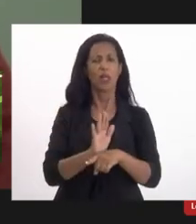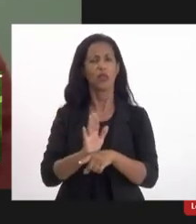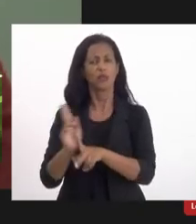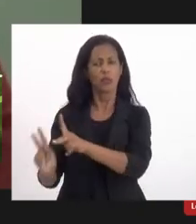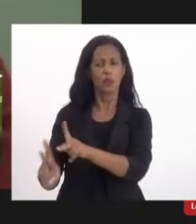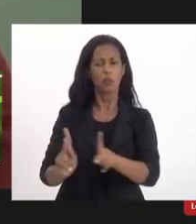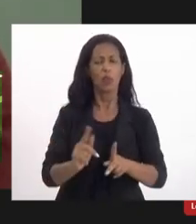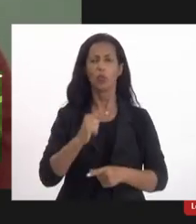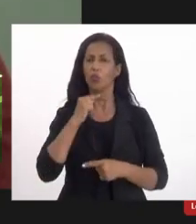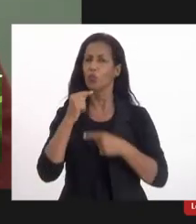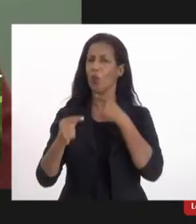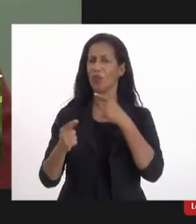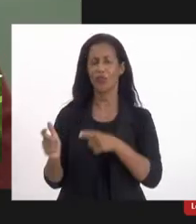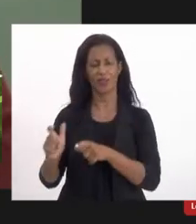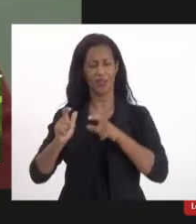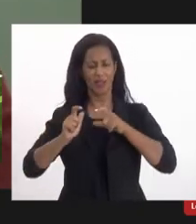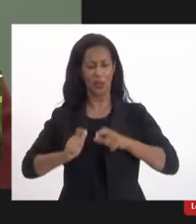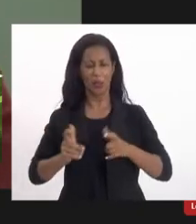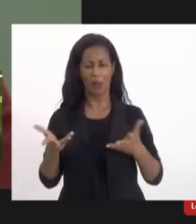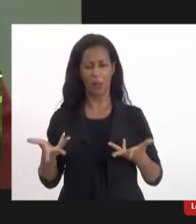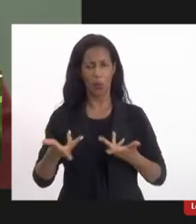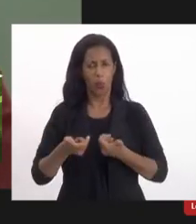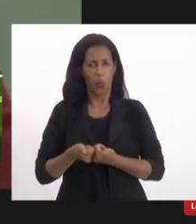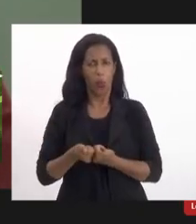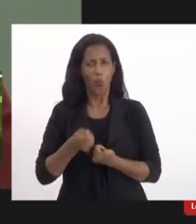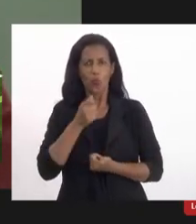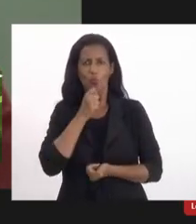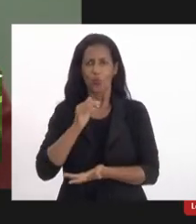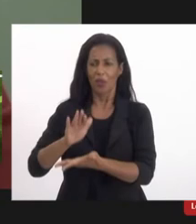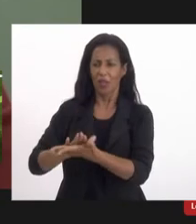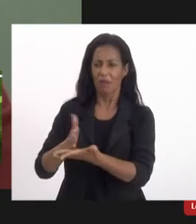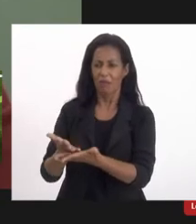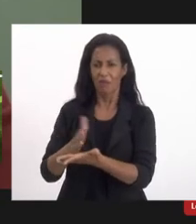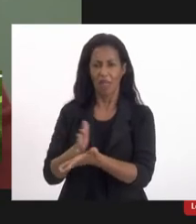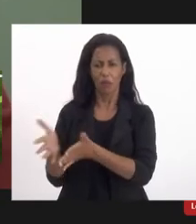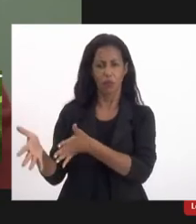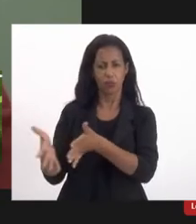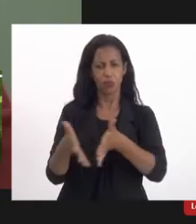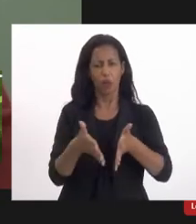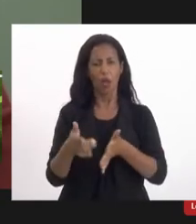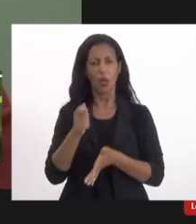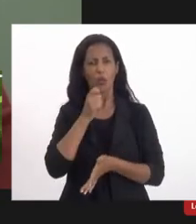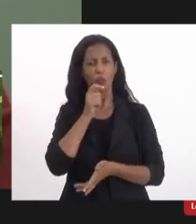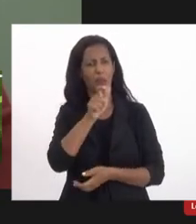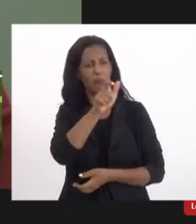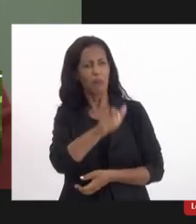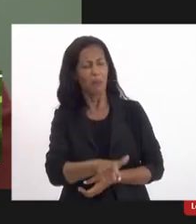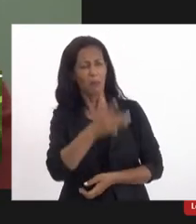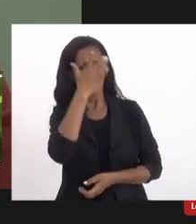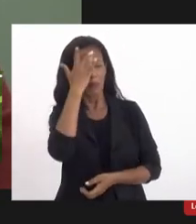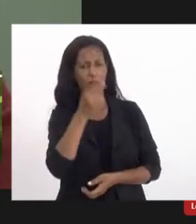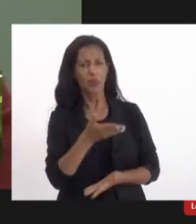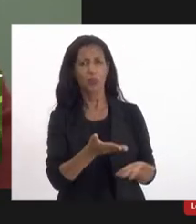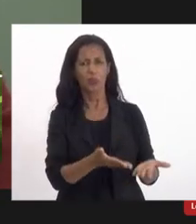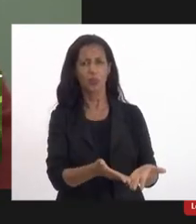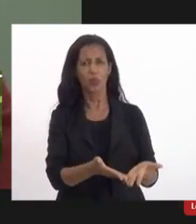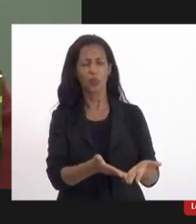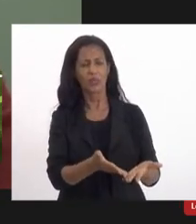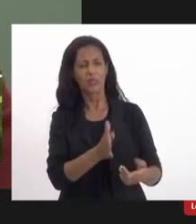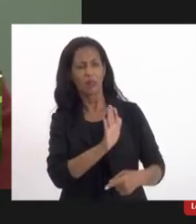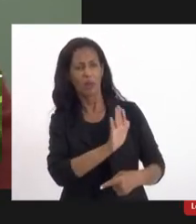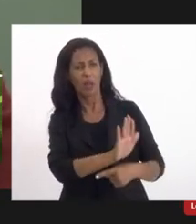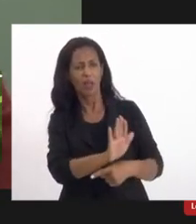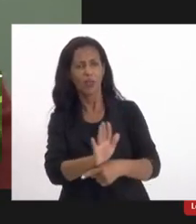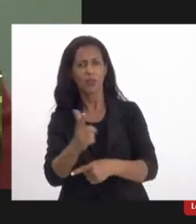adianta a gente ter lugares maravilhosos que não tenham intérprete para libras, que não tenham pessoas que saibam atender